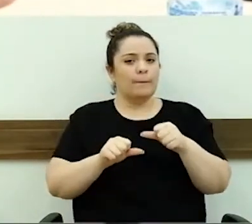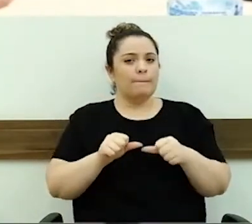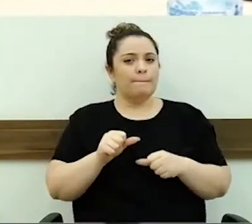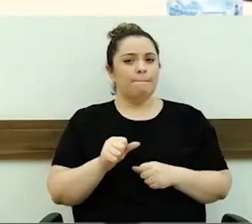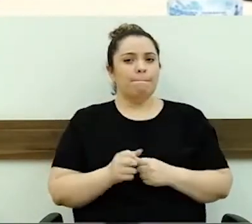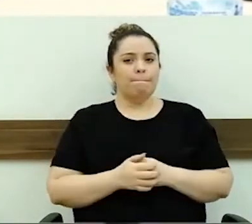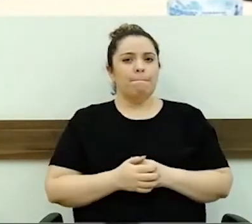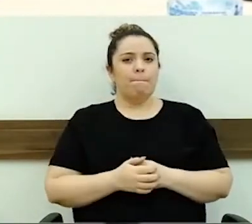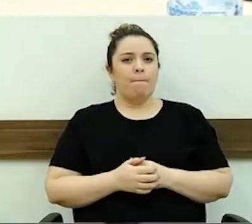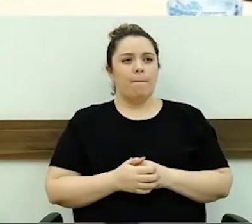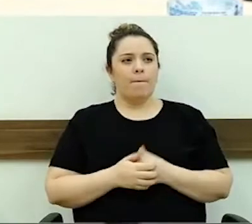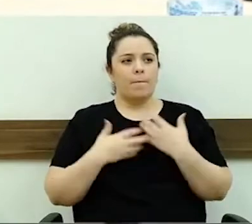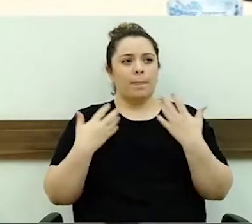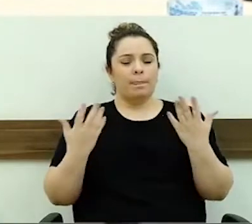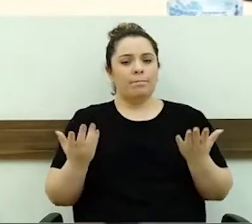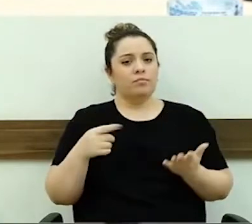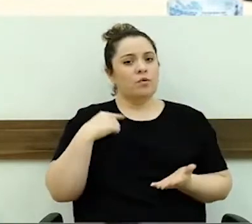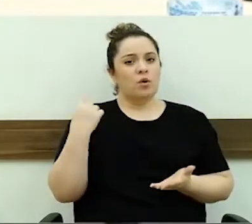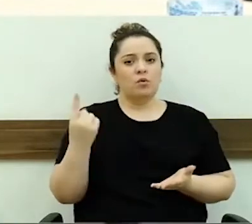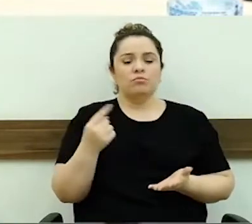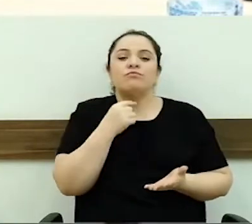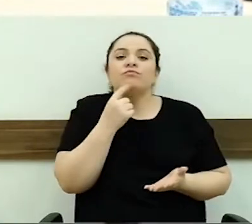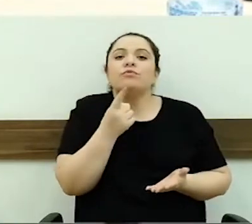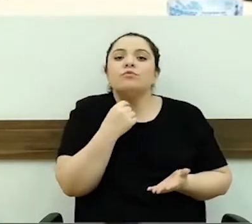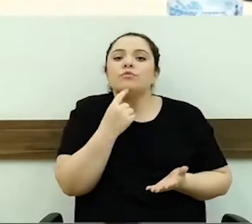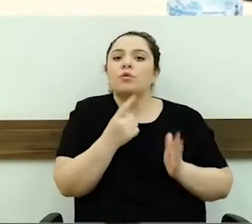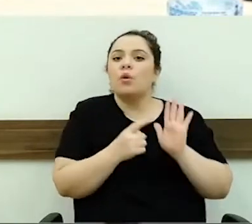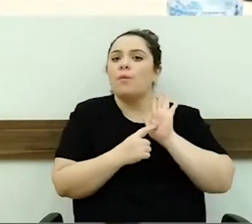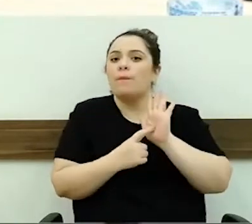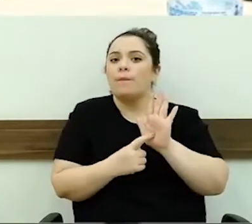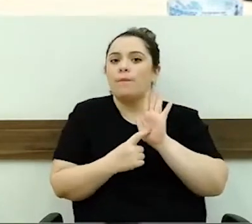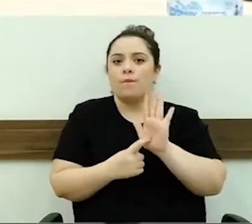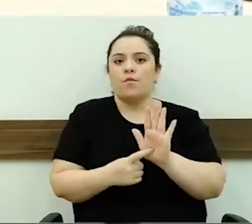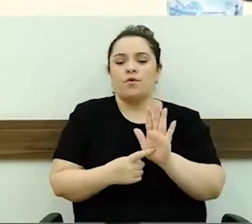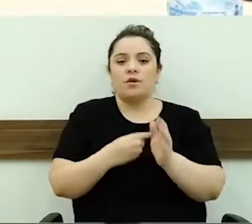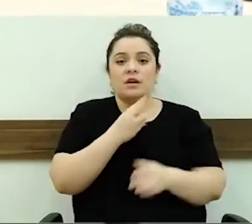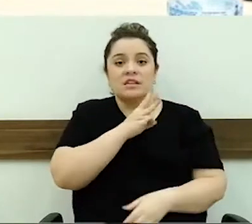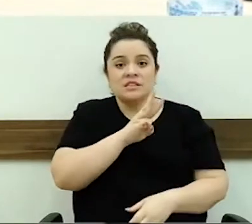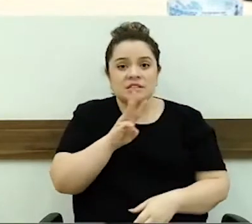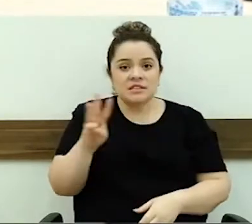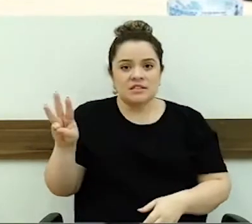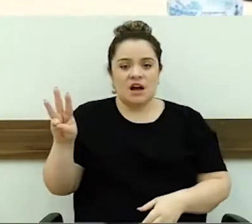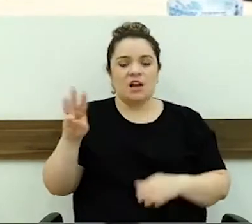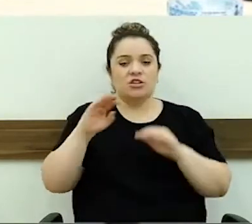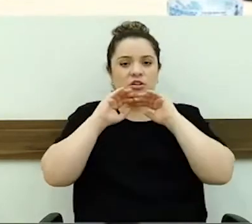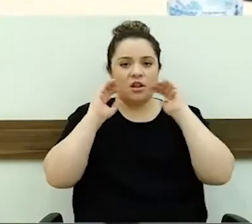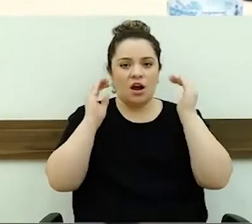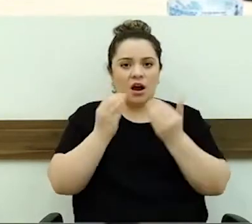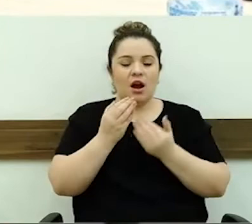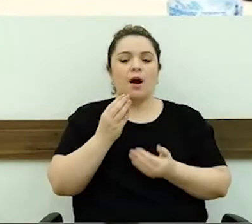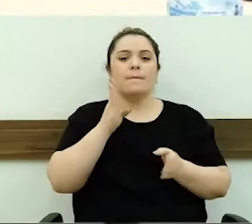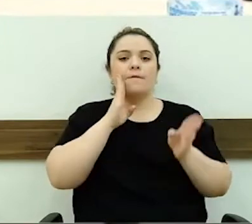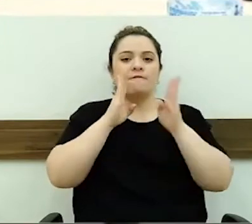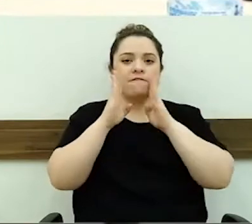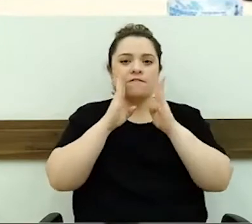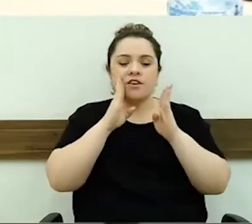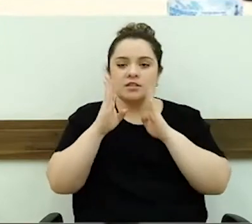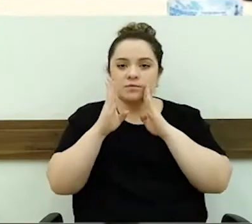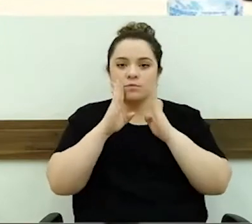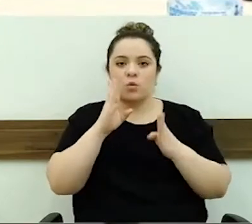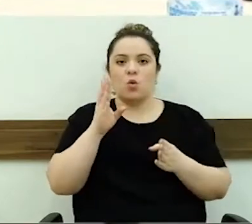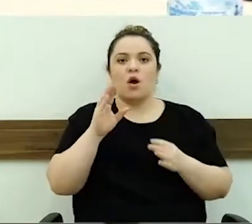Então, nós não vamos conseguir mostrar pelo site da Câmara, pelo Face da Câmara, infelizmente, porque